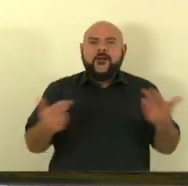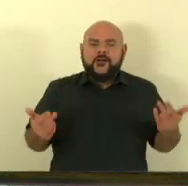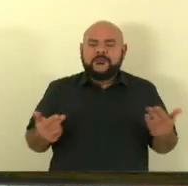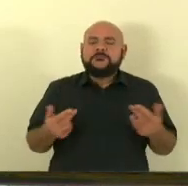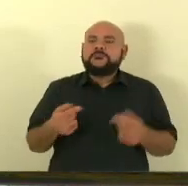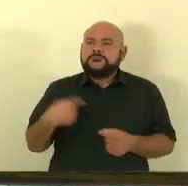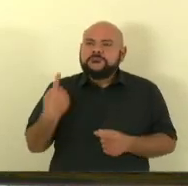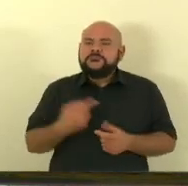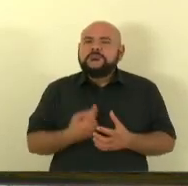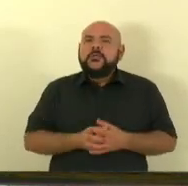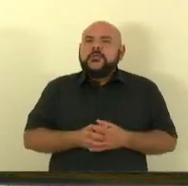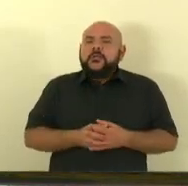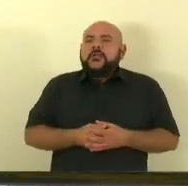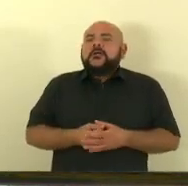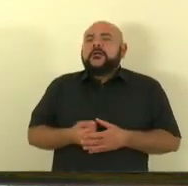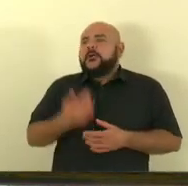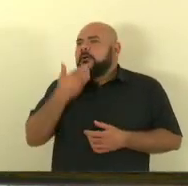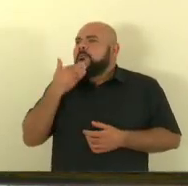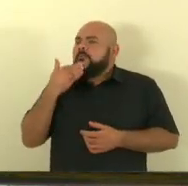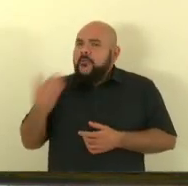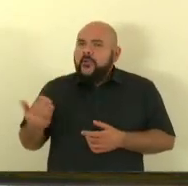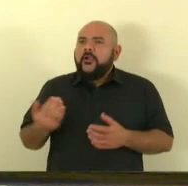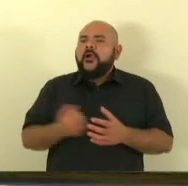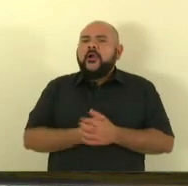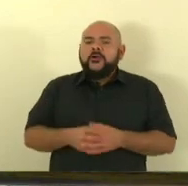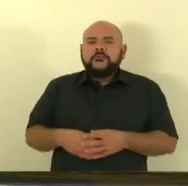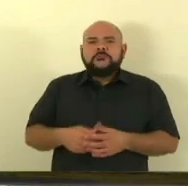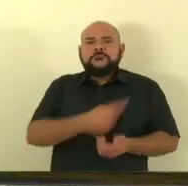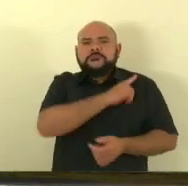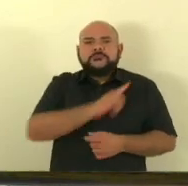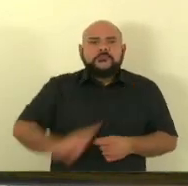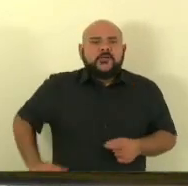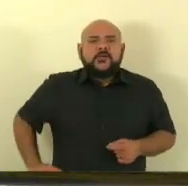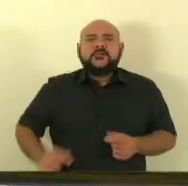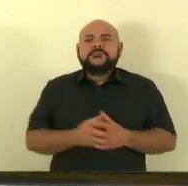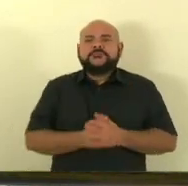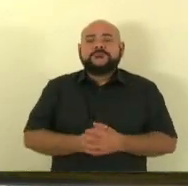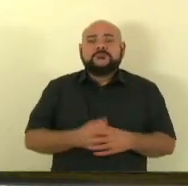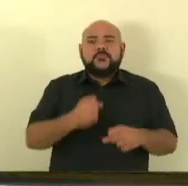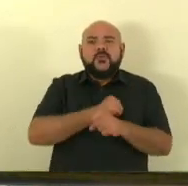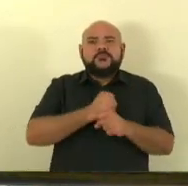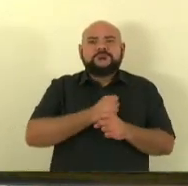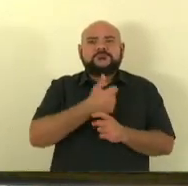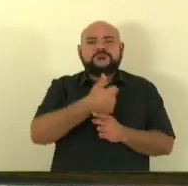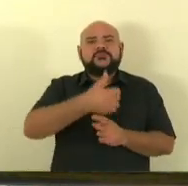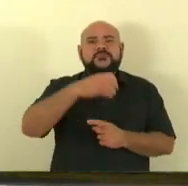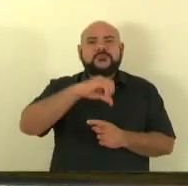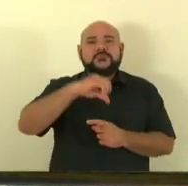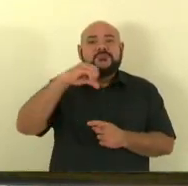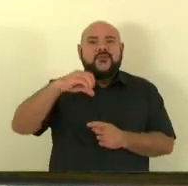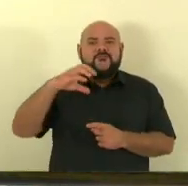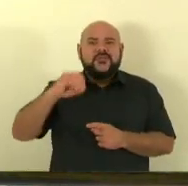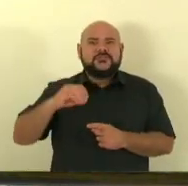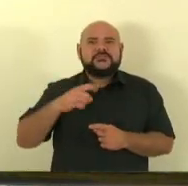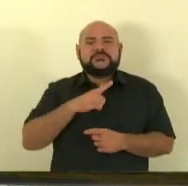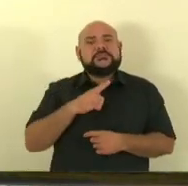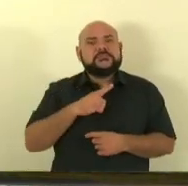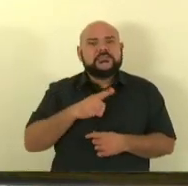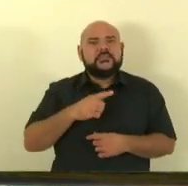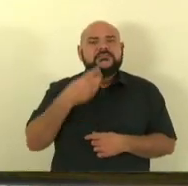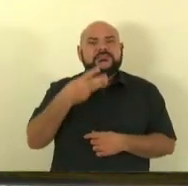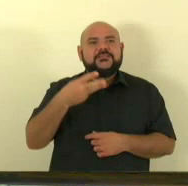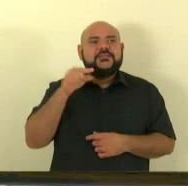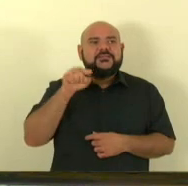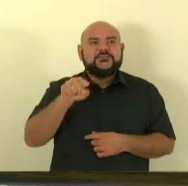do governo do estado com relação a recomposição do efetivo a polícia civil em 1990 tinha 3.821 homens